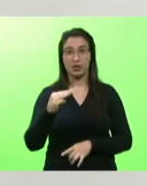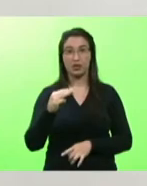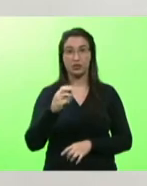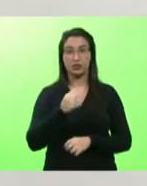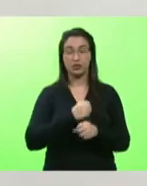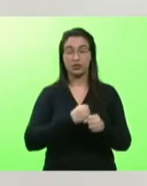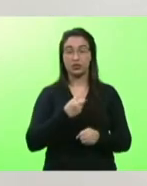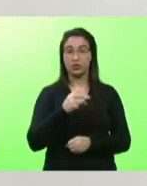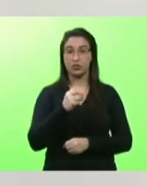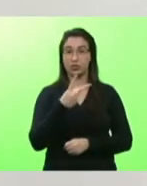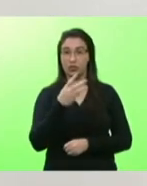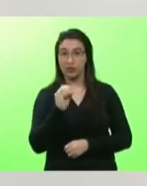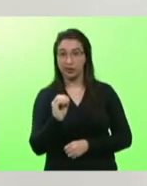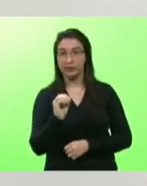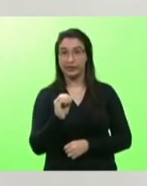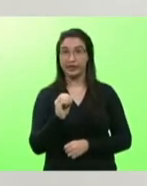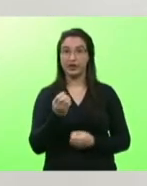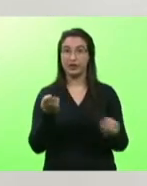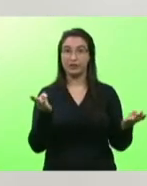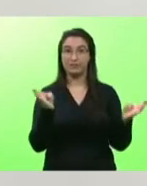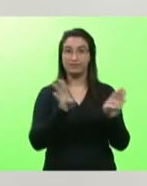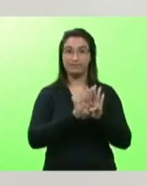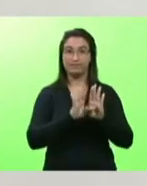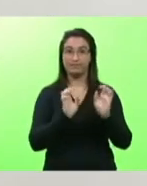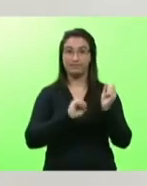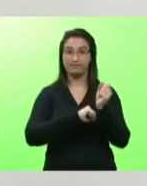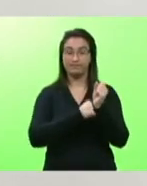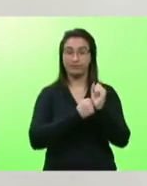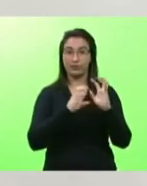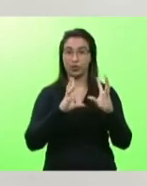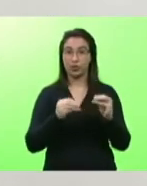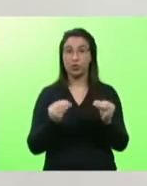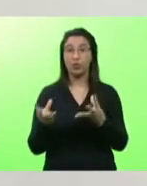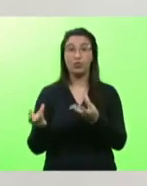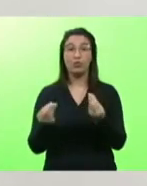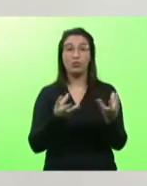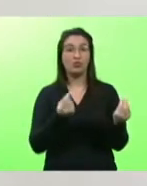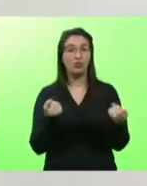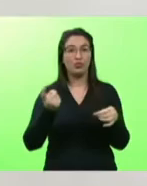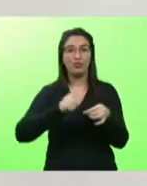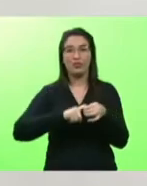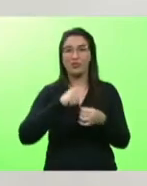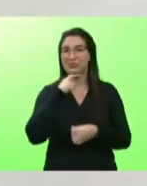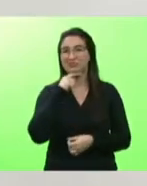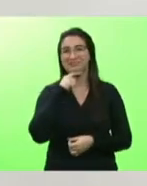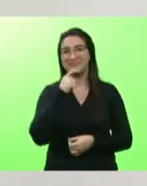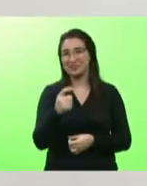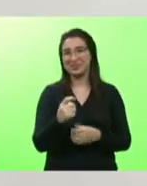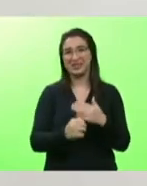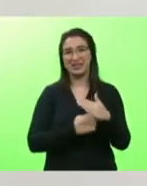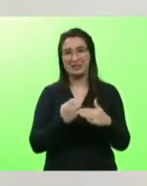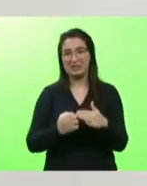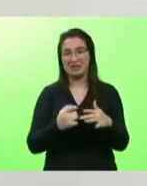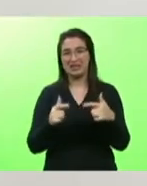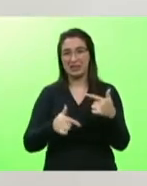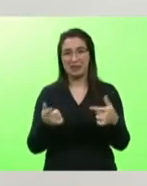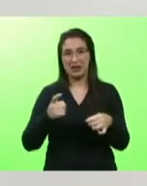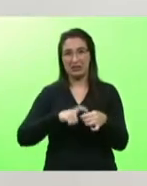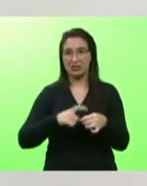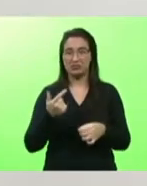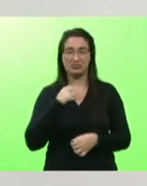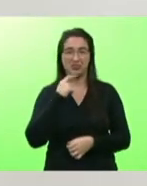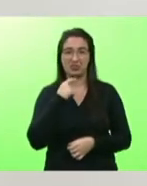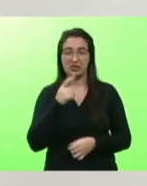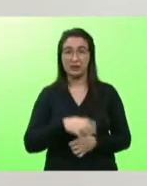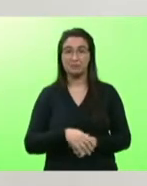famoso lockdown muitos segmentos depois daquilo não conseguiram não conseguiram voltar a atuar a trabalhar isso se deu por causa